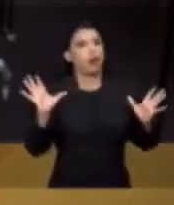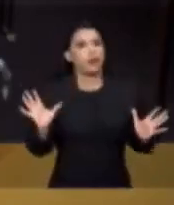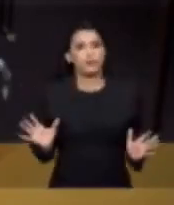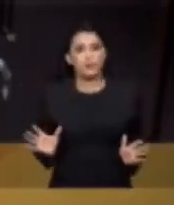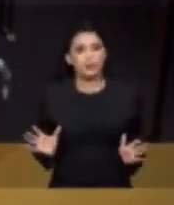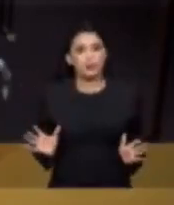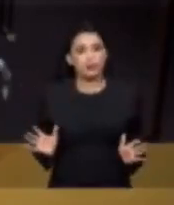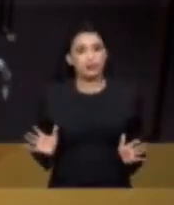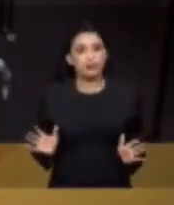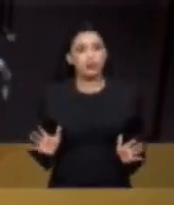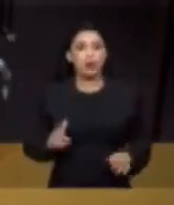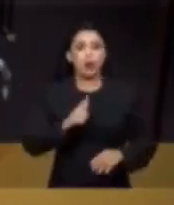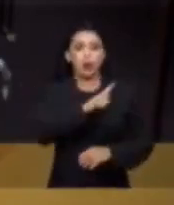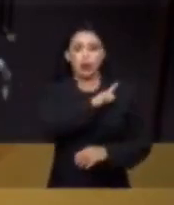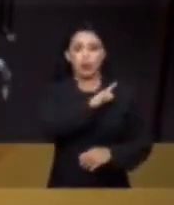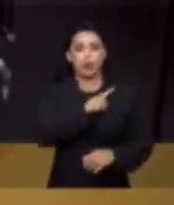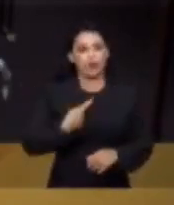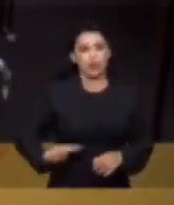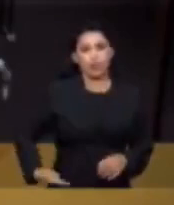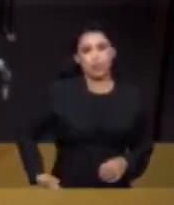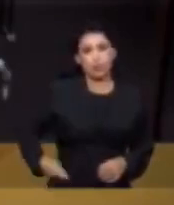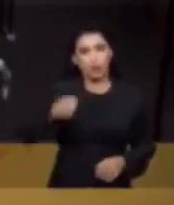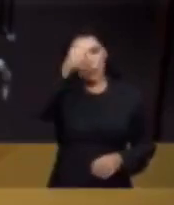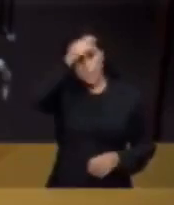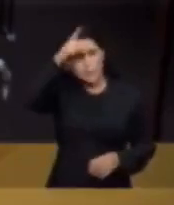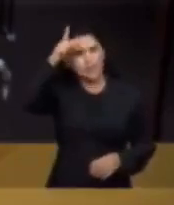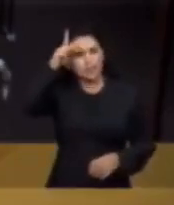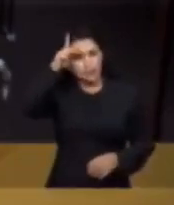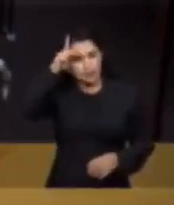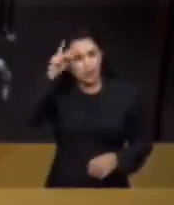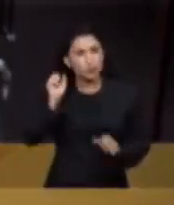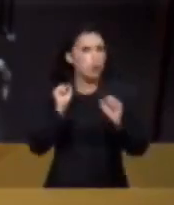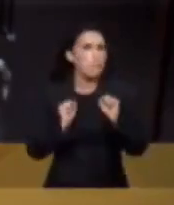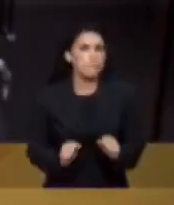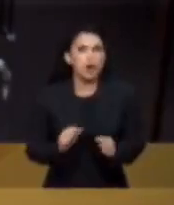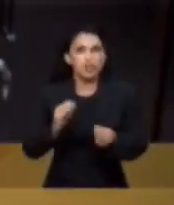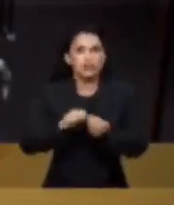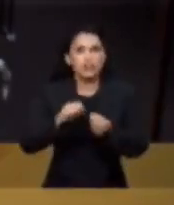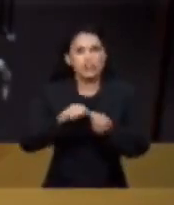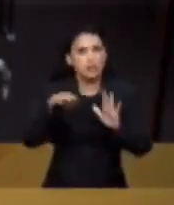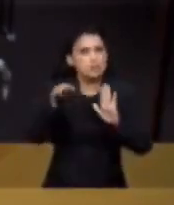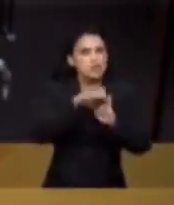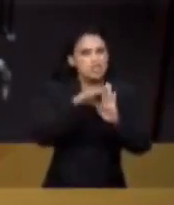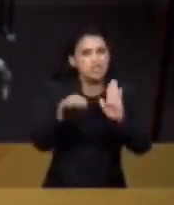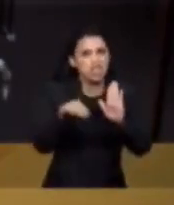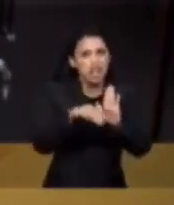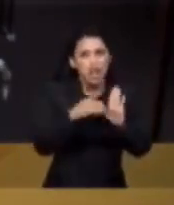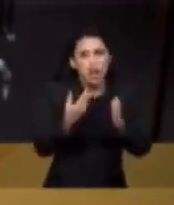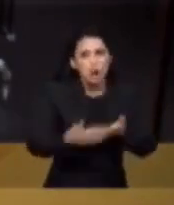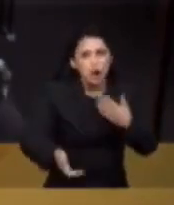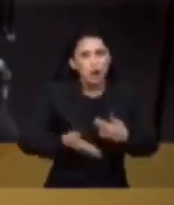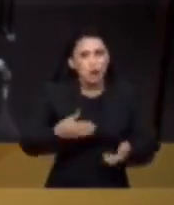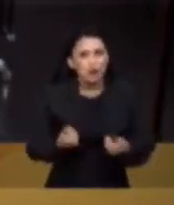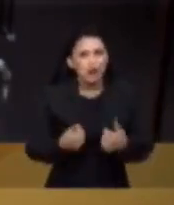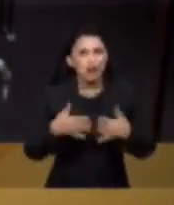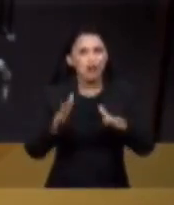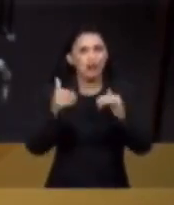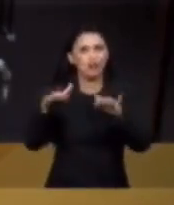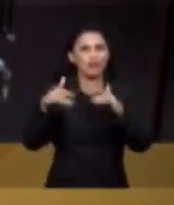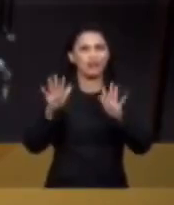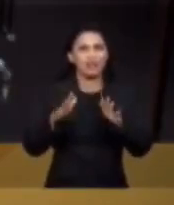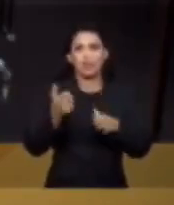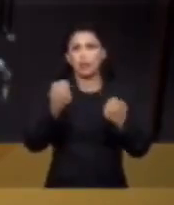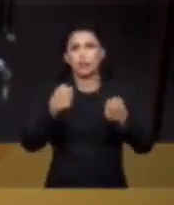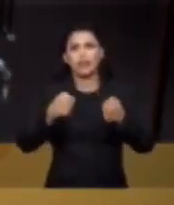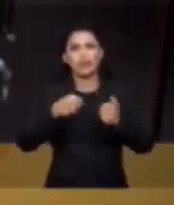O governador e o prefeito pode fazer qualquer medida sem sequer passar pelo poder legislativo local?